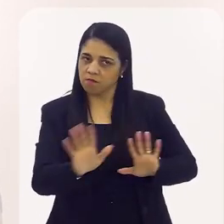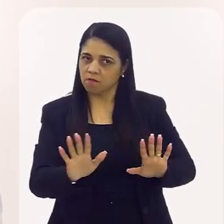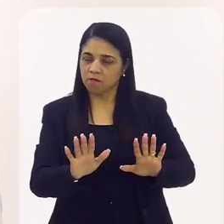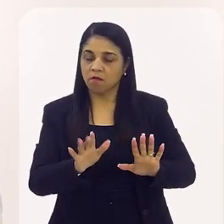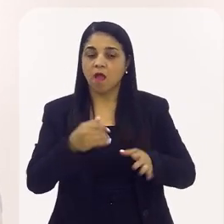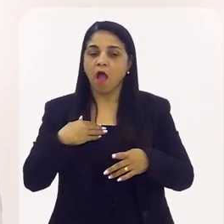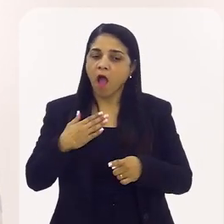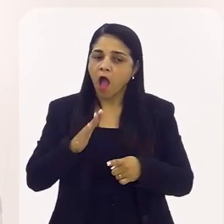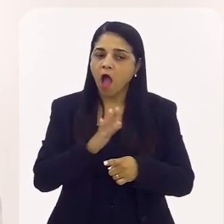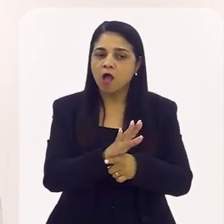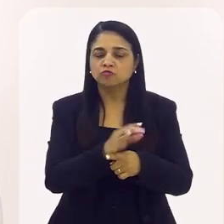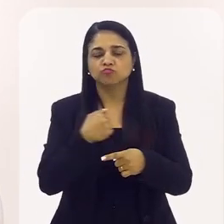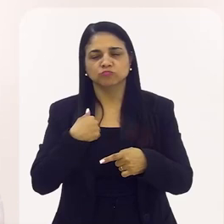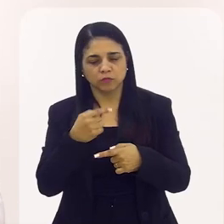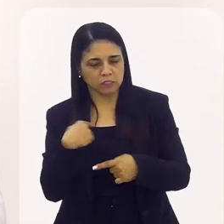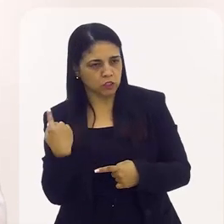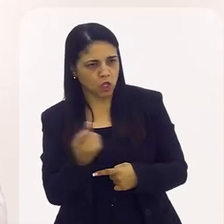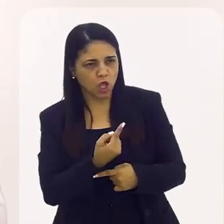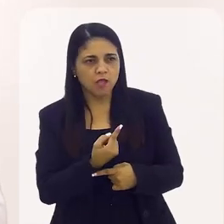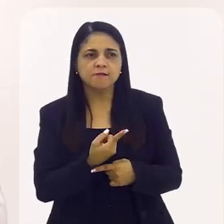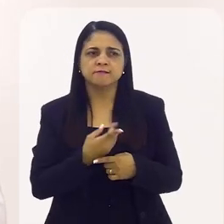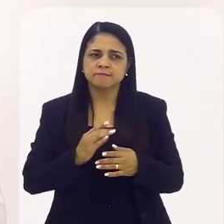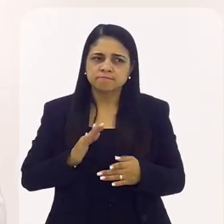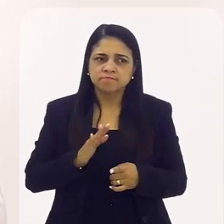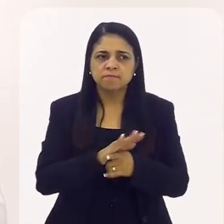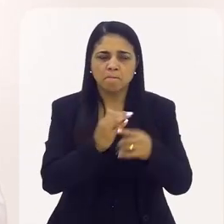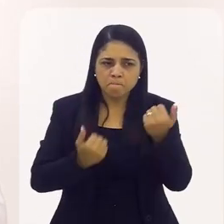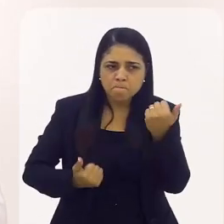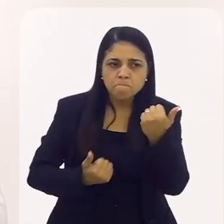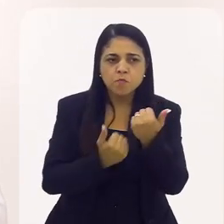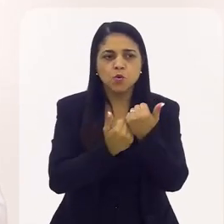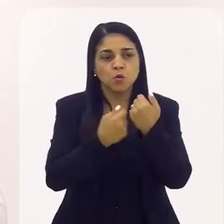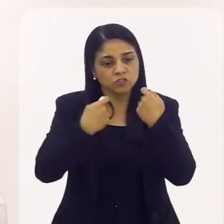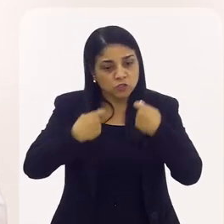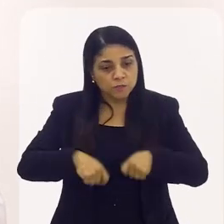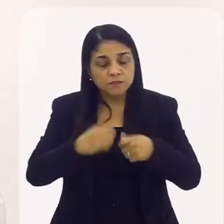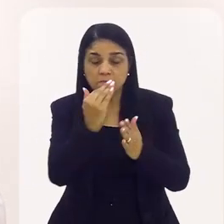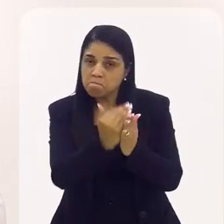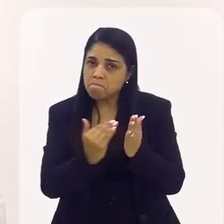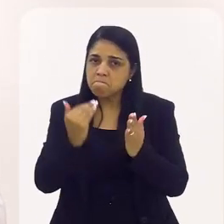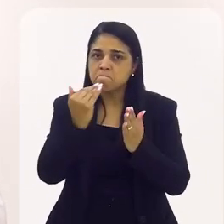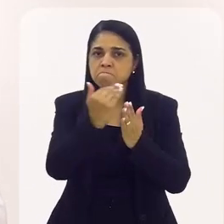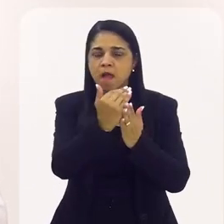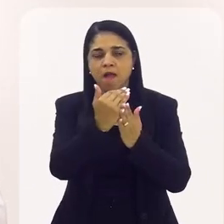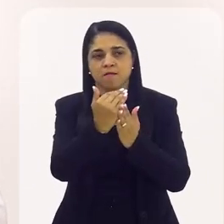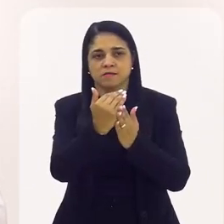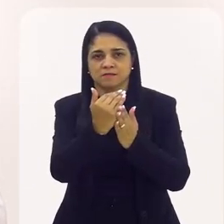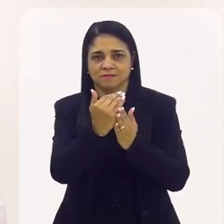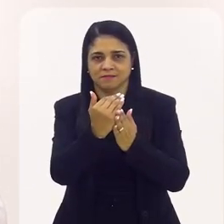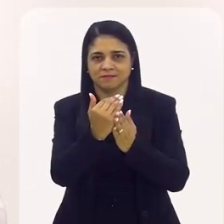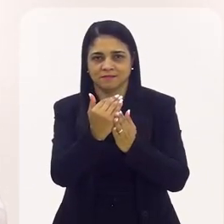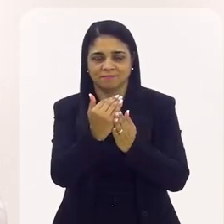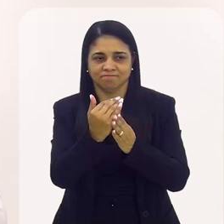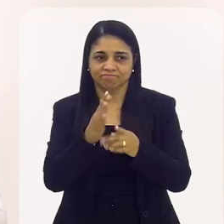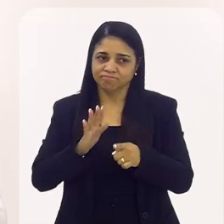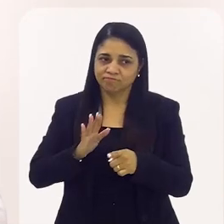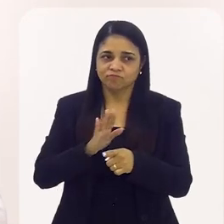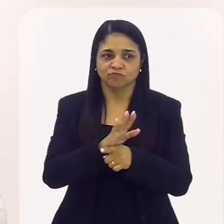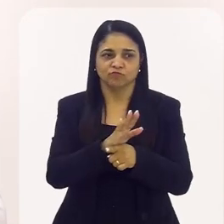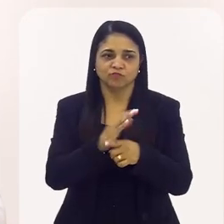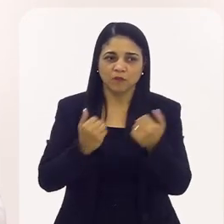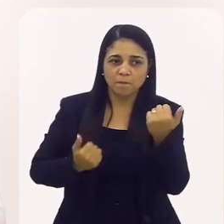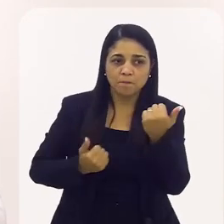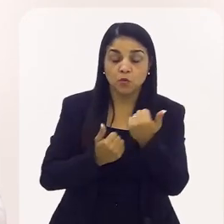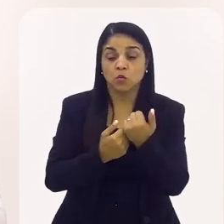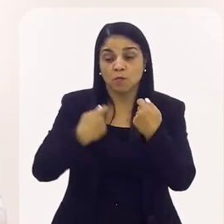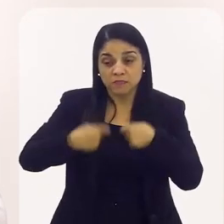nossa ajuda, a nossa colaboração. Mas nós temos que fazer mais do que isso. Temos que conseguir tirá-las de lá,